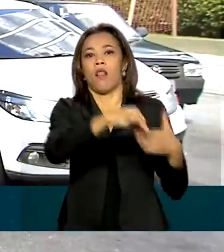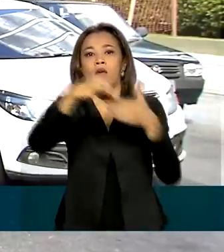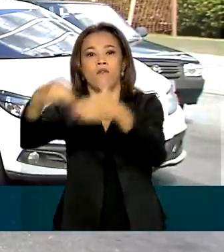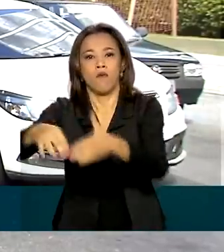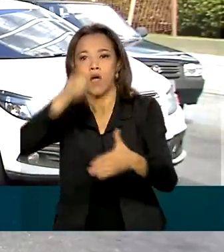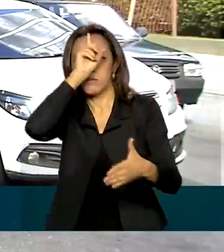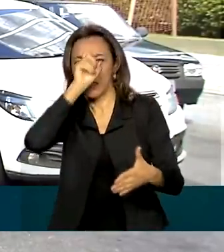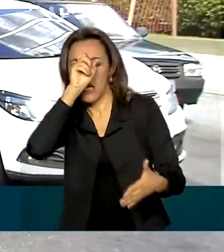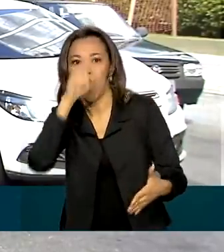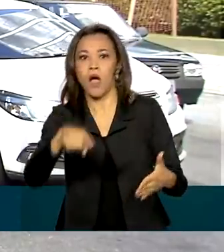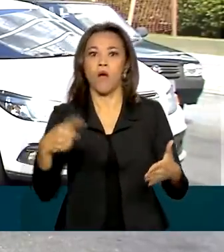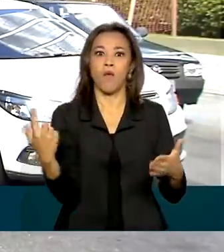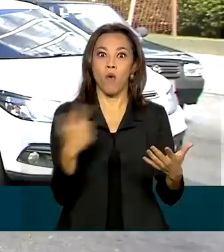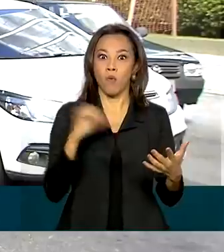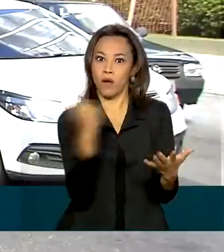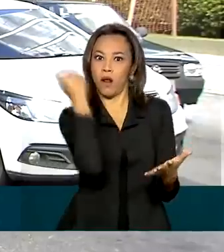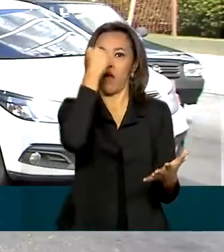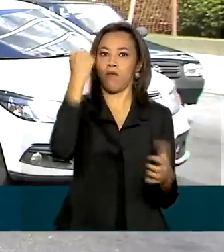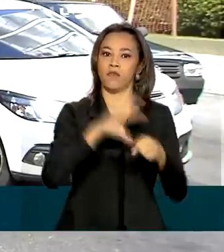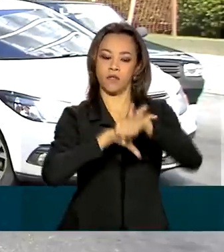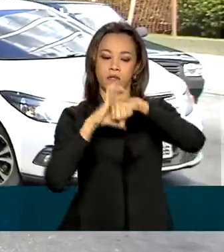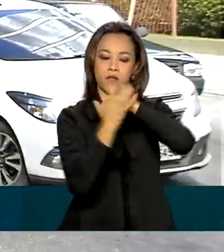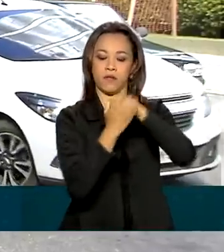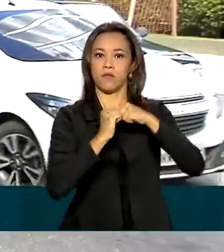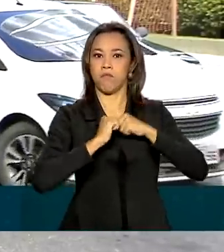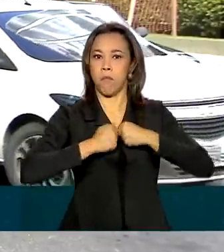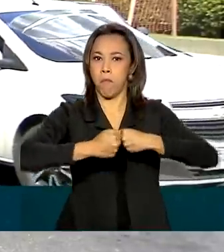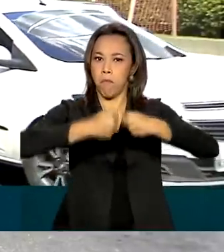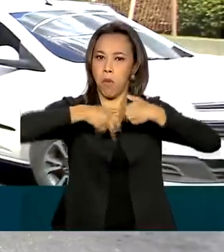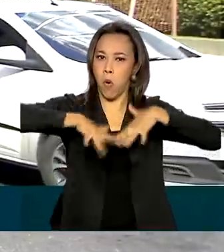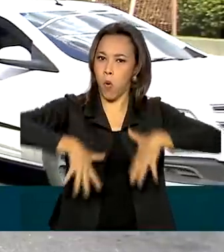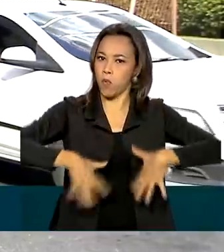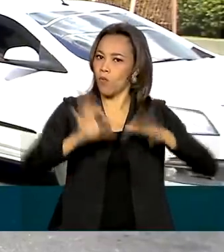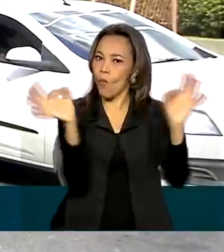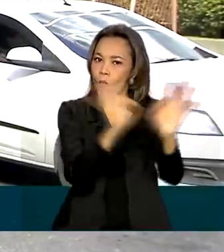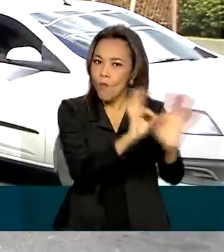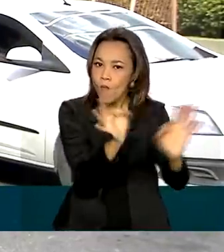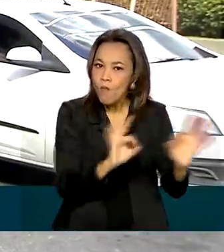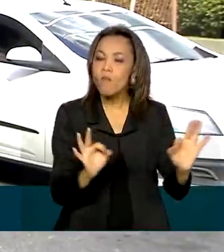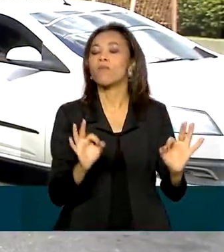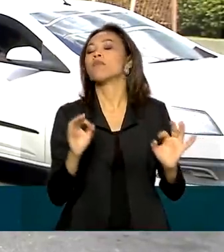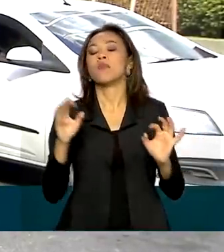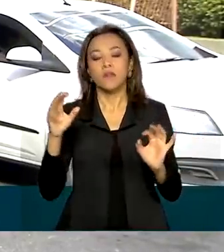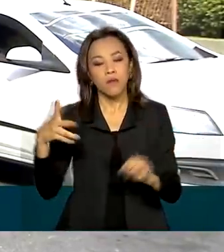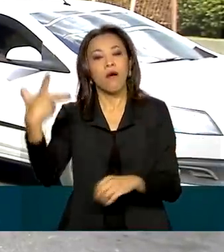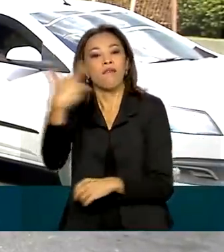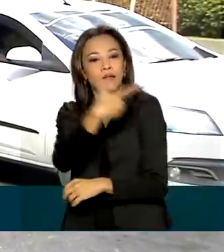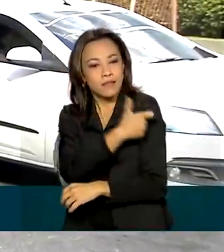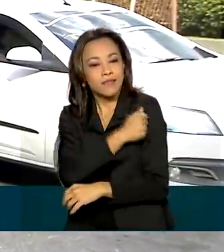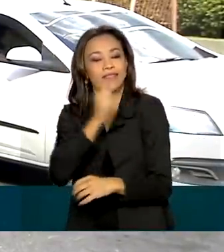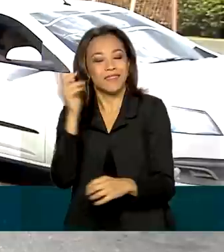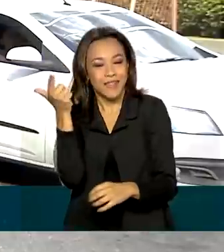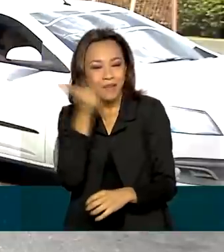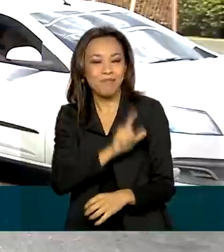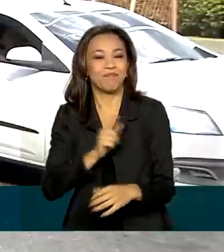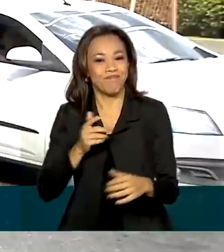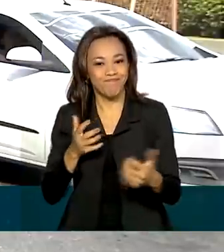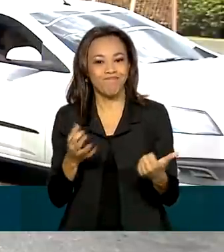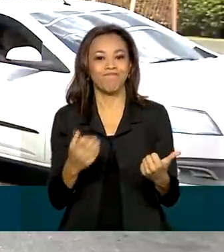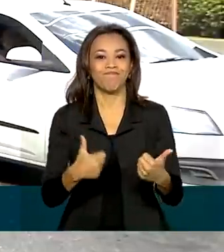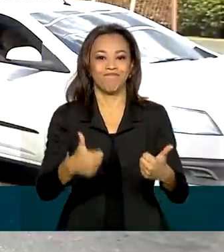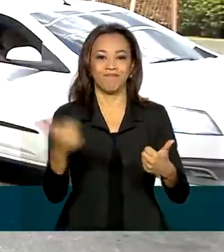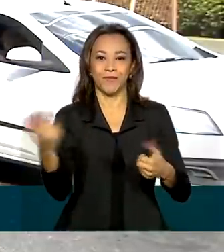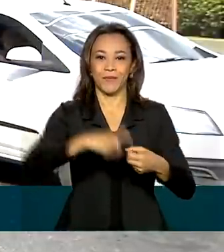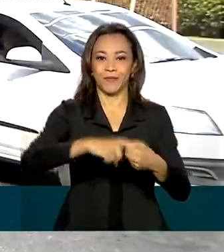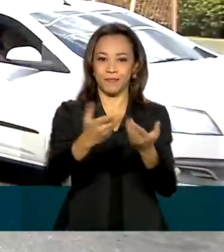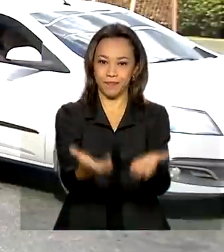caso grave de covid-19. A notícia, Manu, só aumenta a expectativa de que a vacina pode estar cada vez mais próxima. Voltamos com você.